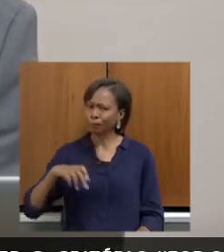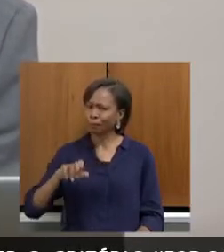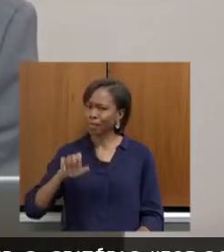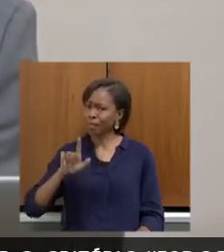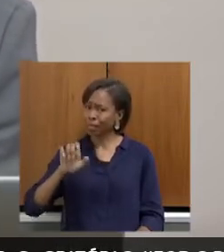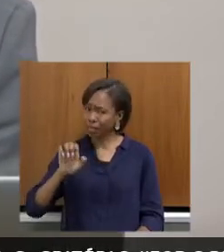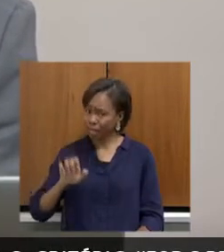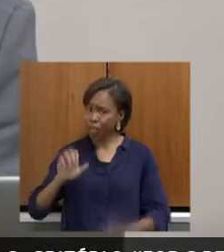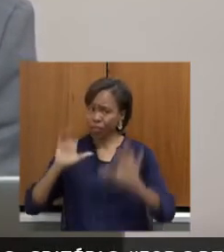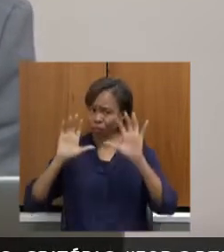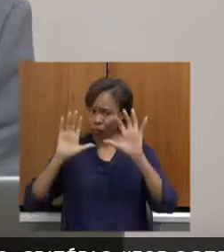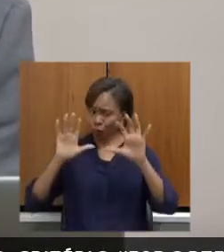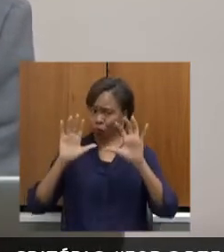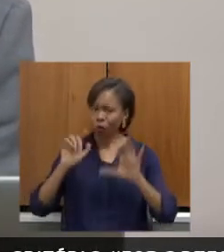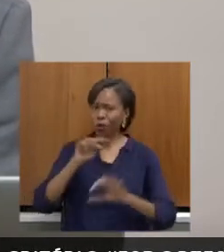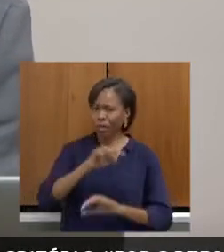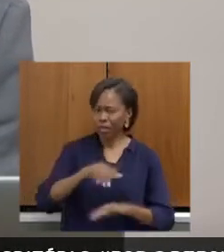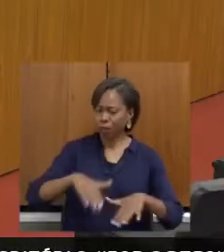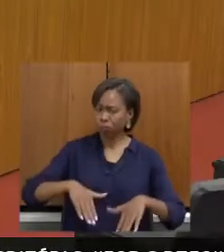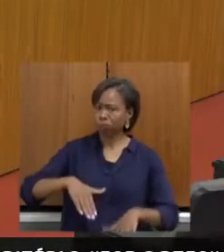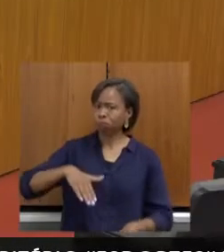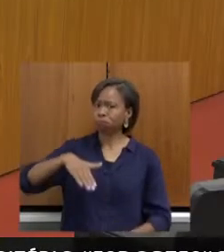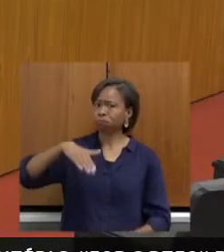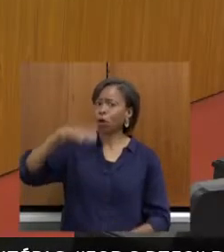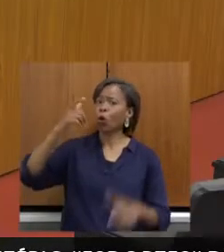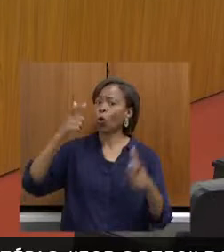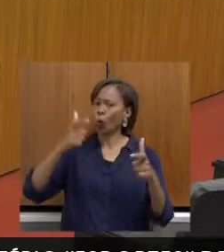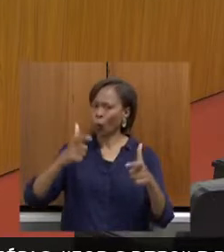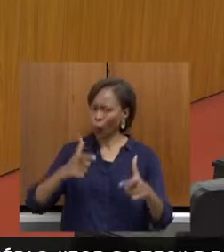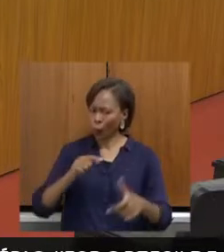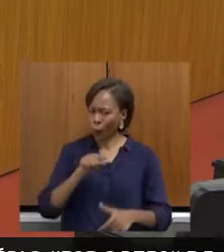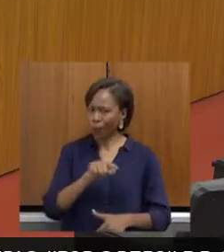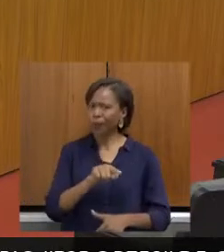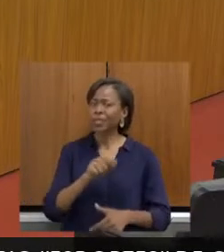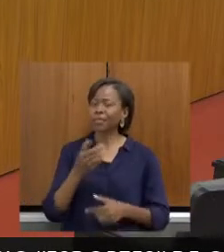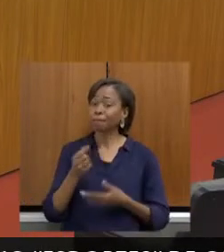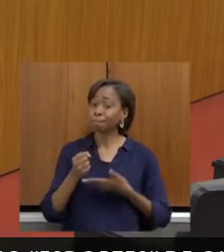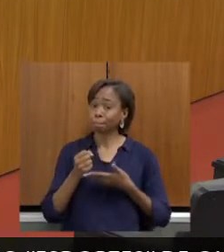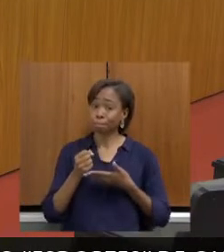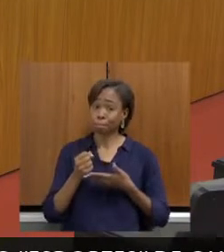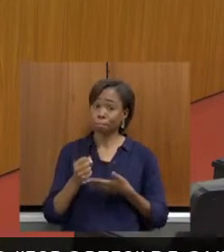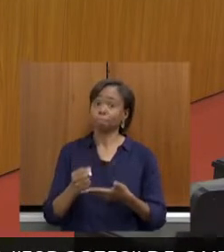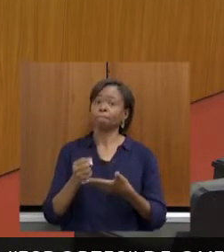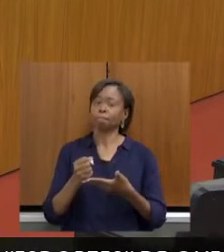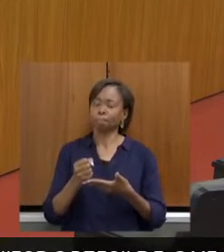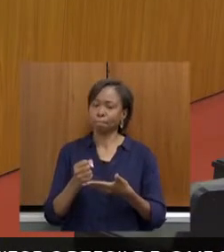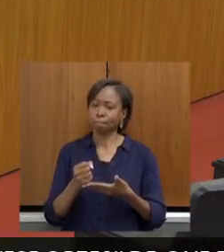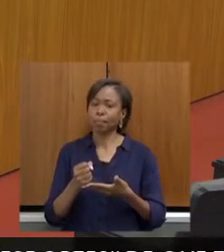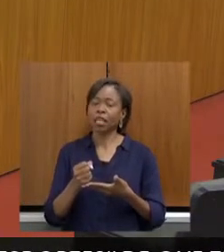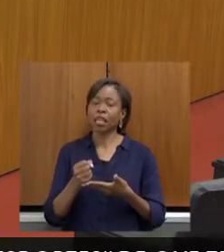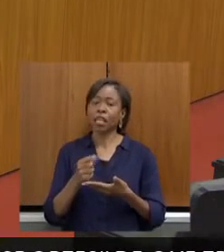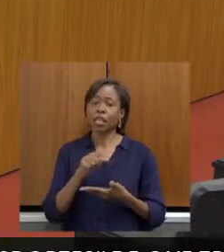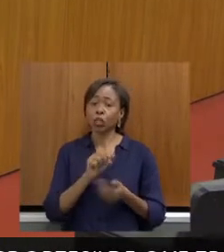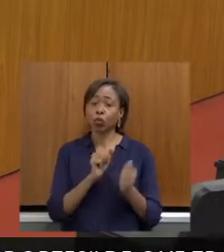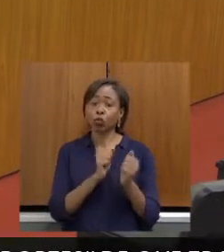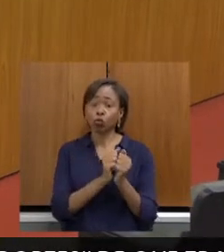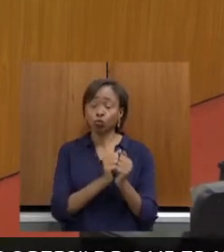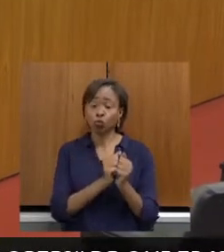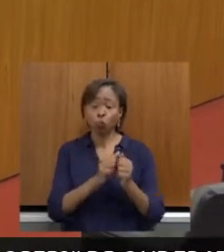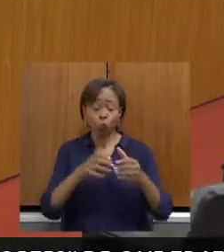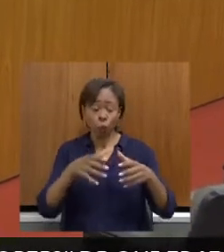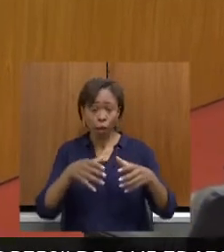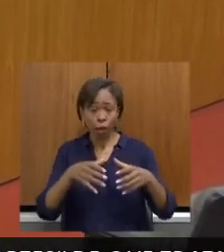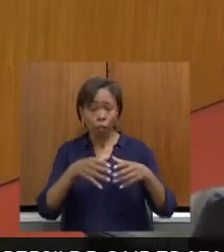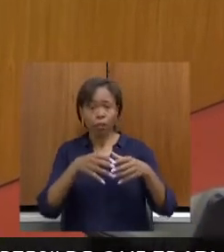cresceu, aonde que você está hoje, tem uma contribuição muito forte. E trazendo toda essa equipe técnica que você traz,